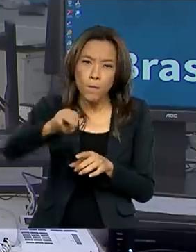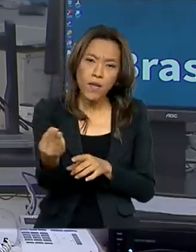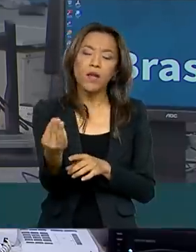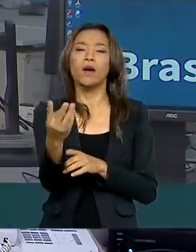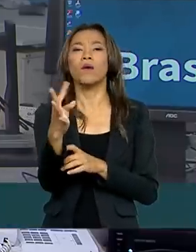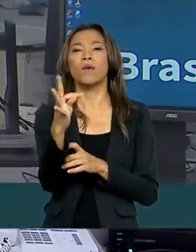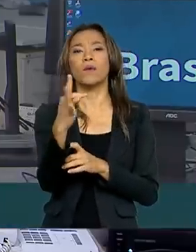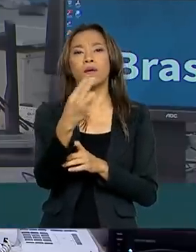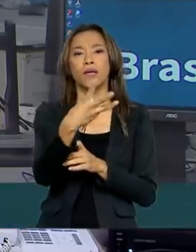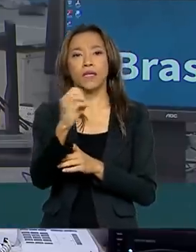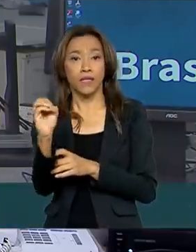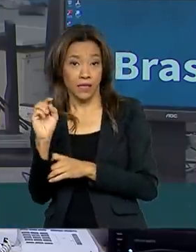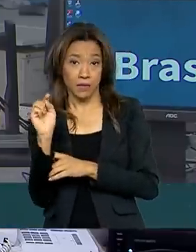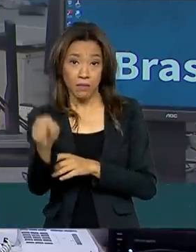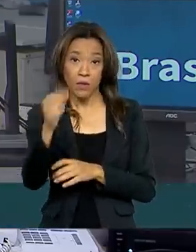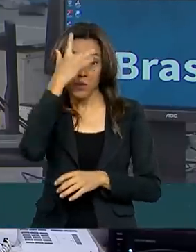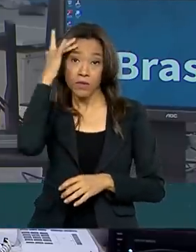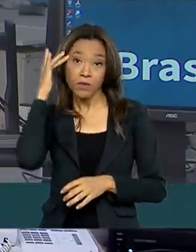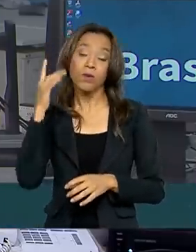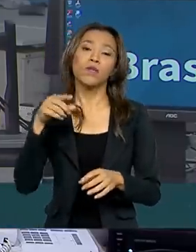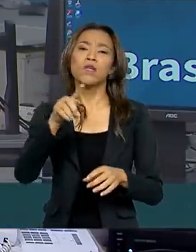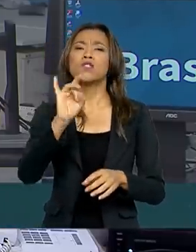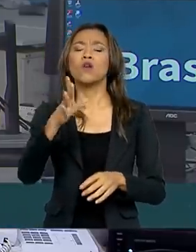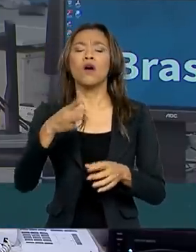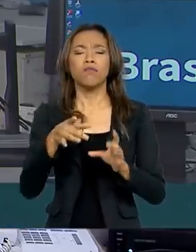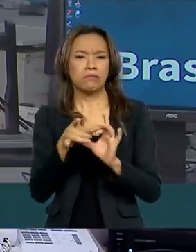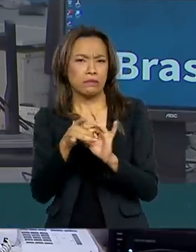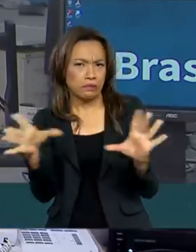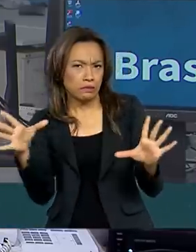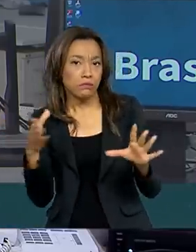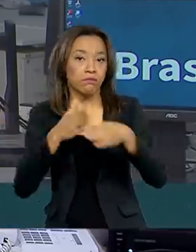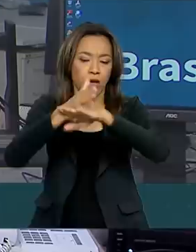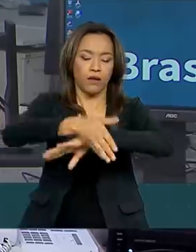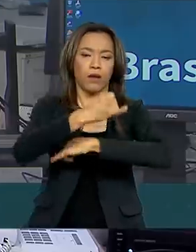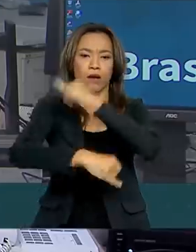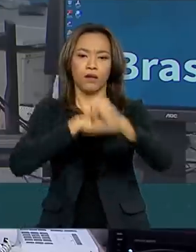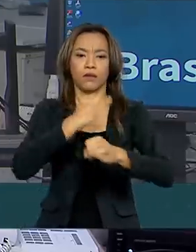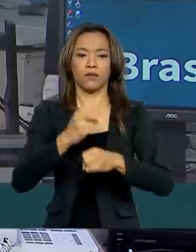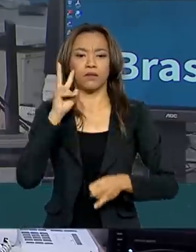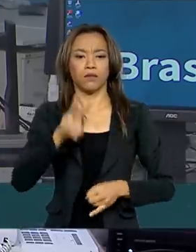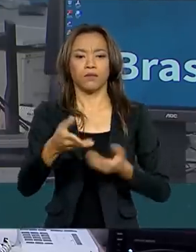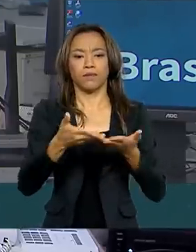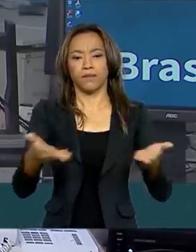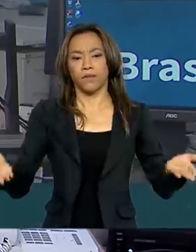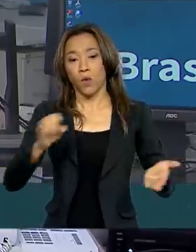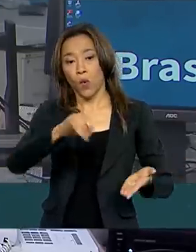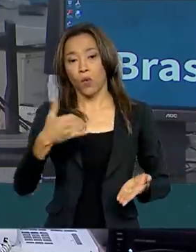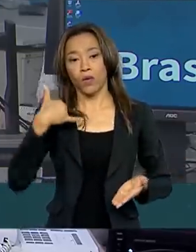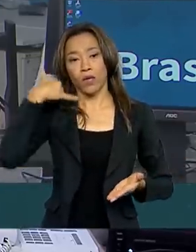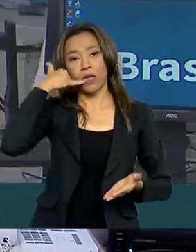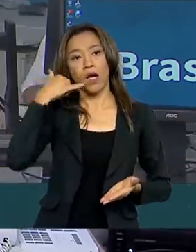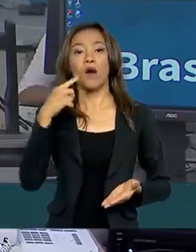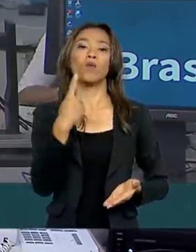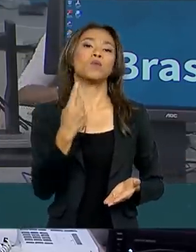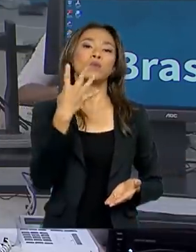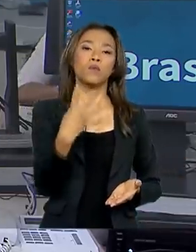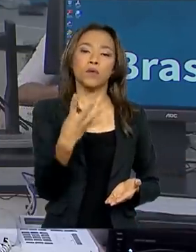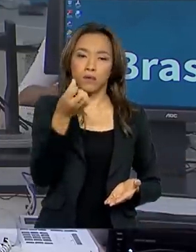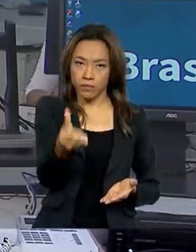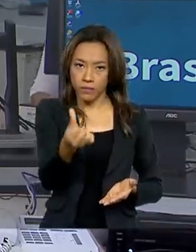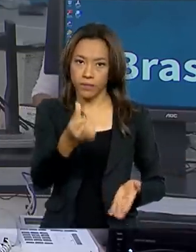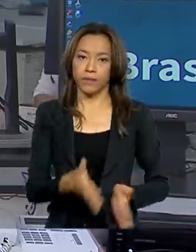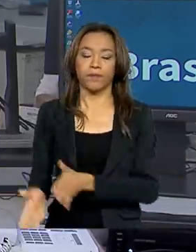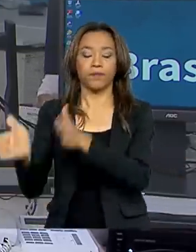Para saber se teve a declaração liberada, basta acessar a página da Receita na internet ou ligar para o Receita Fone, no número 146.